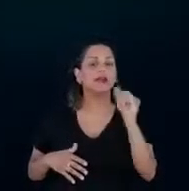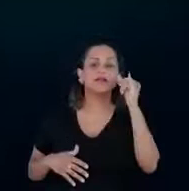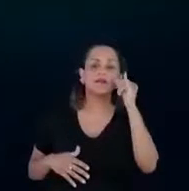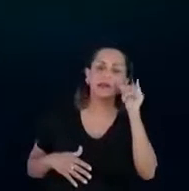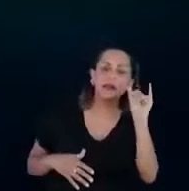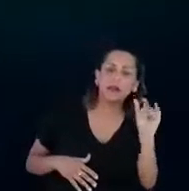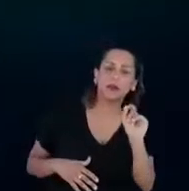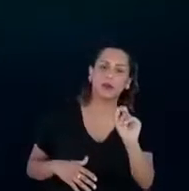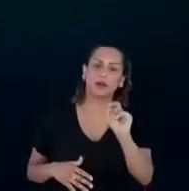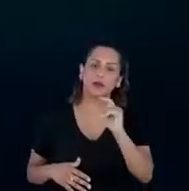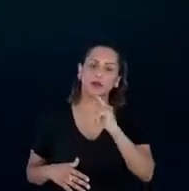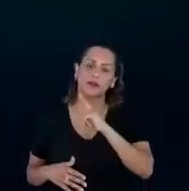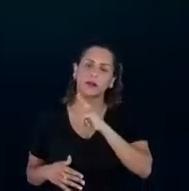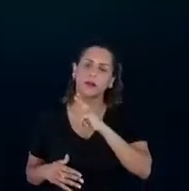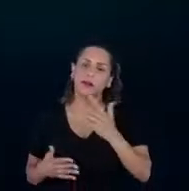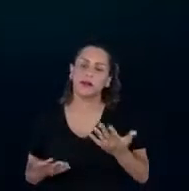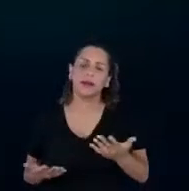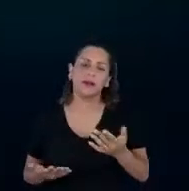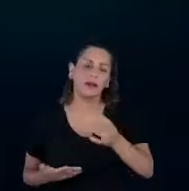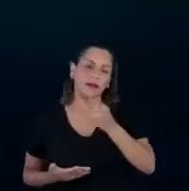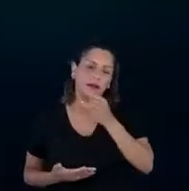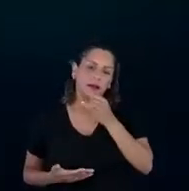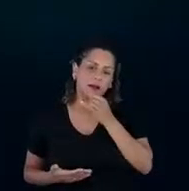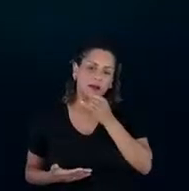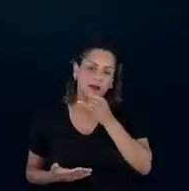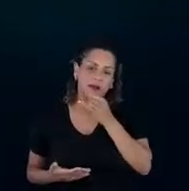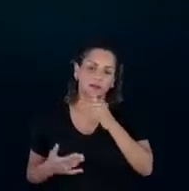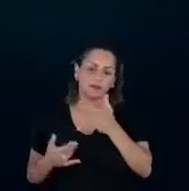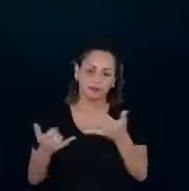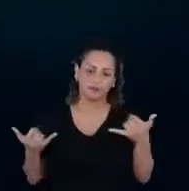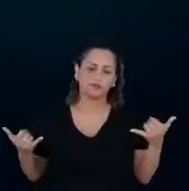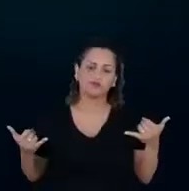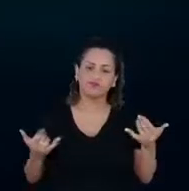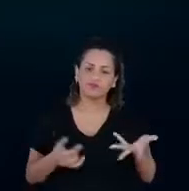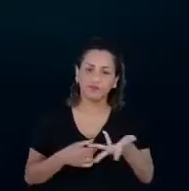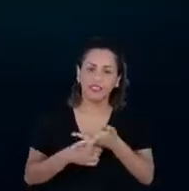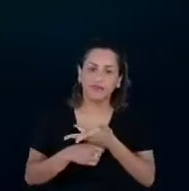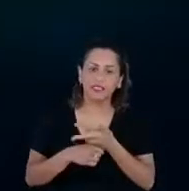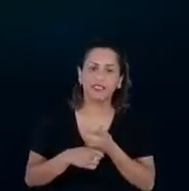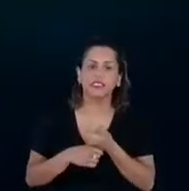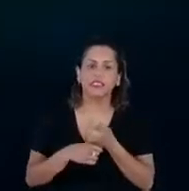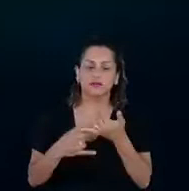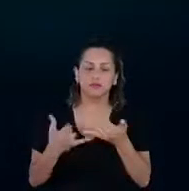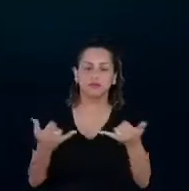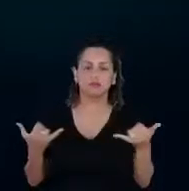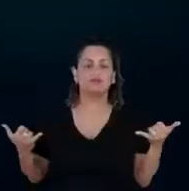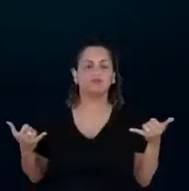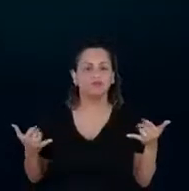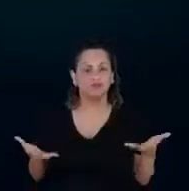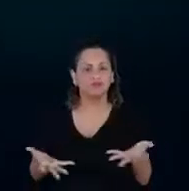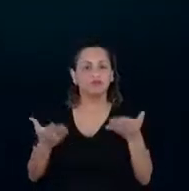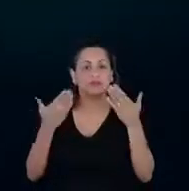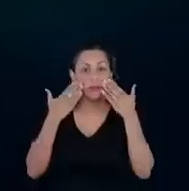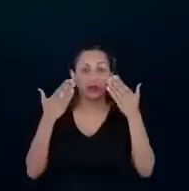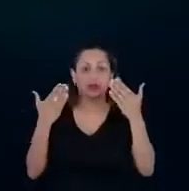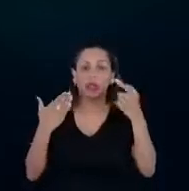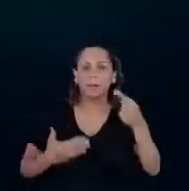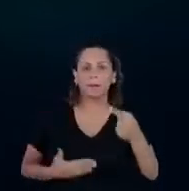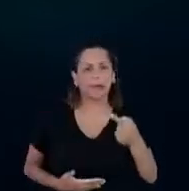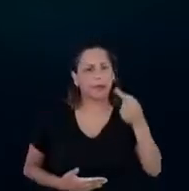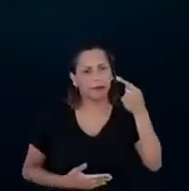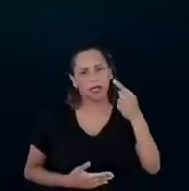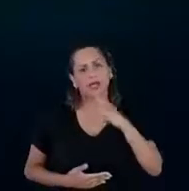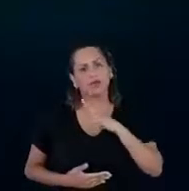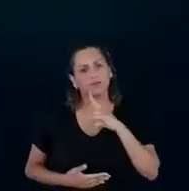seja ali gasto, eficiência energética sendo aí mostrada como o primeiro combustível, de fato.